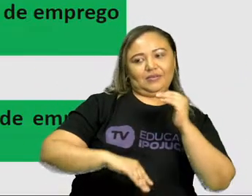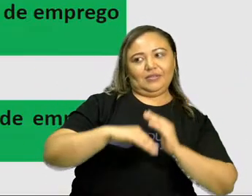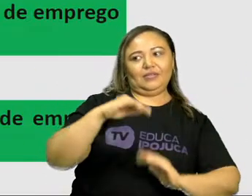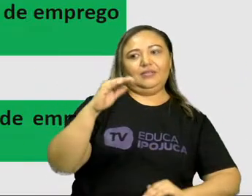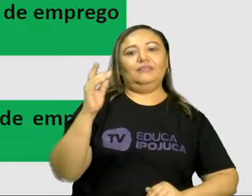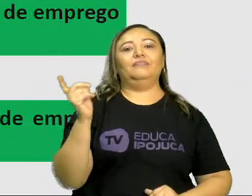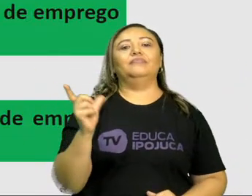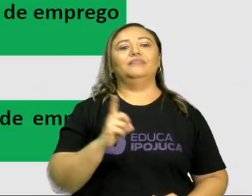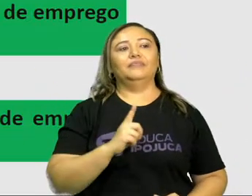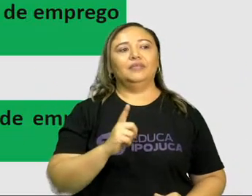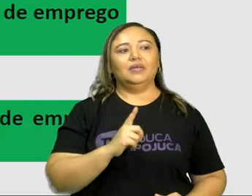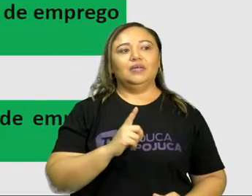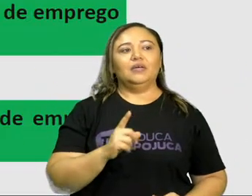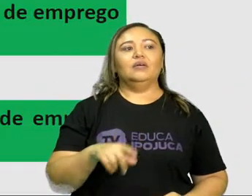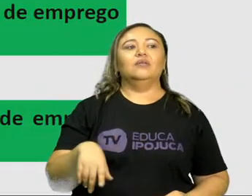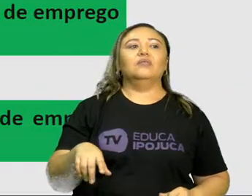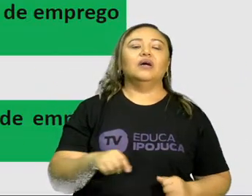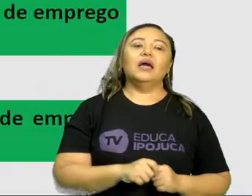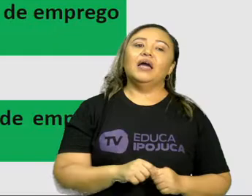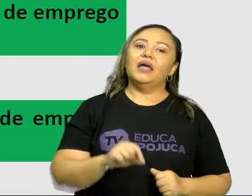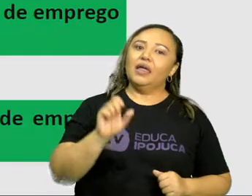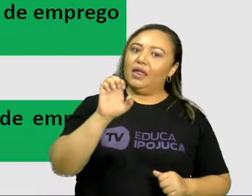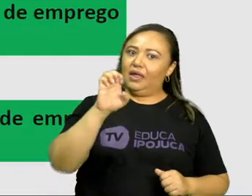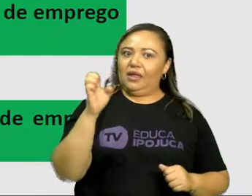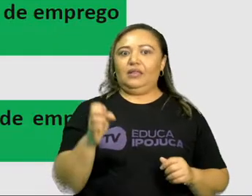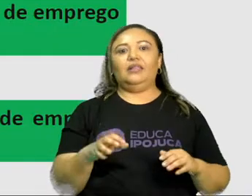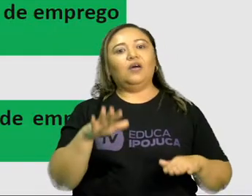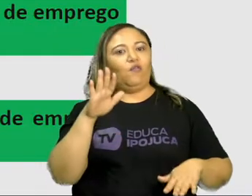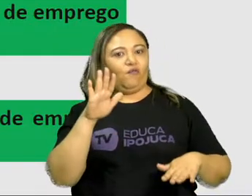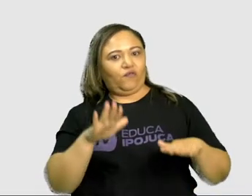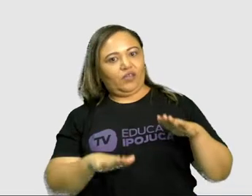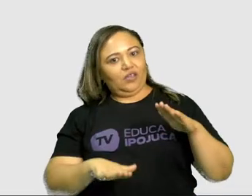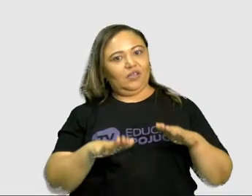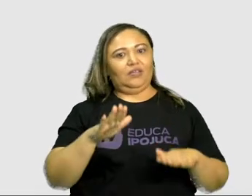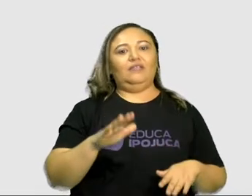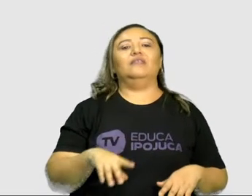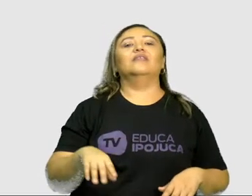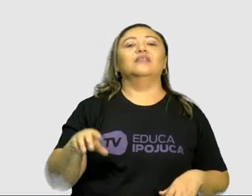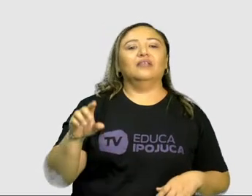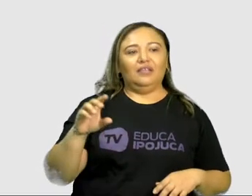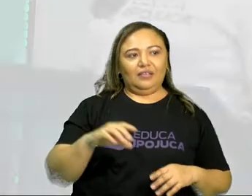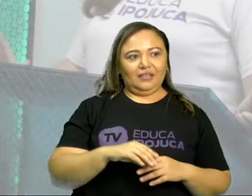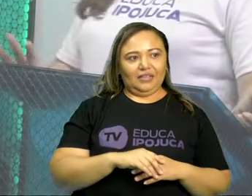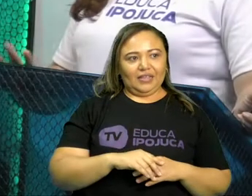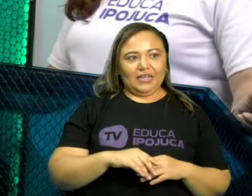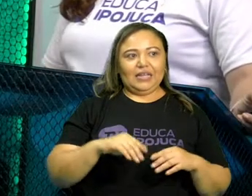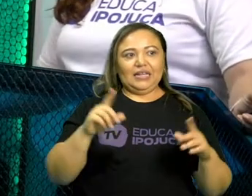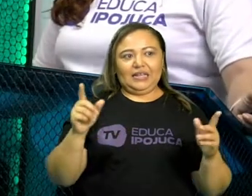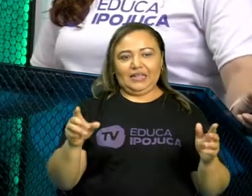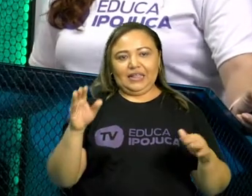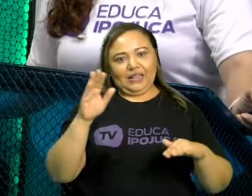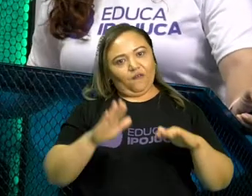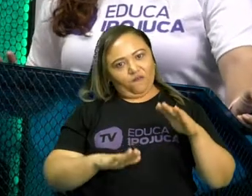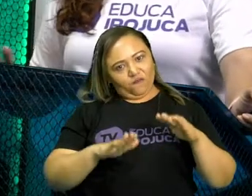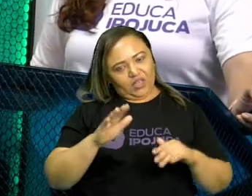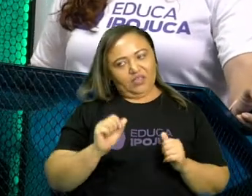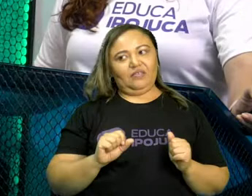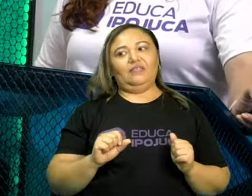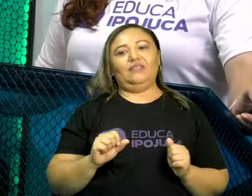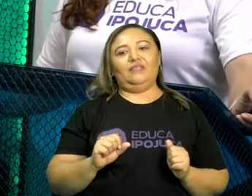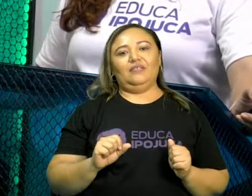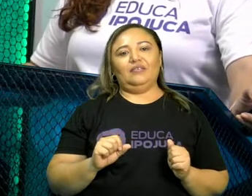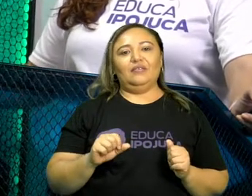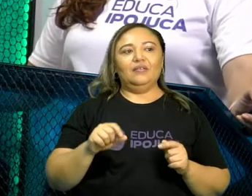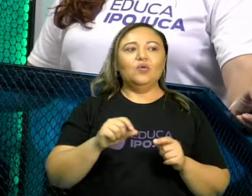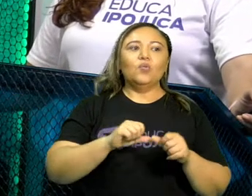certo que você consiga a vaga de emprego por ter experiência. Veja, é a mesma frase. A frase não